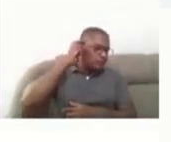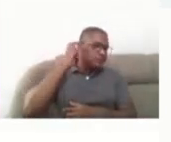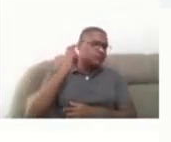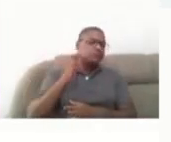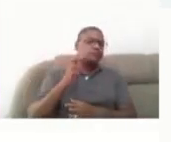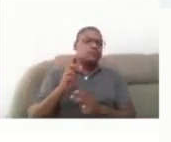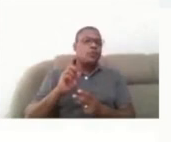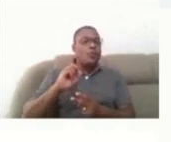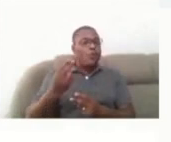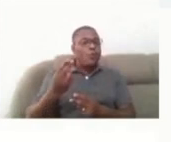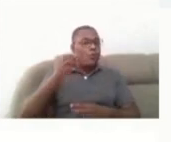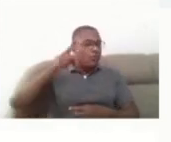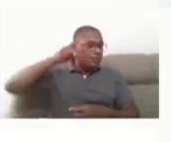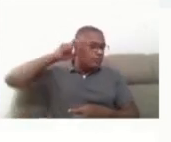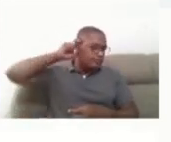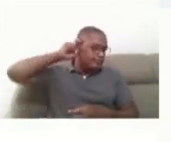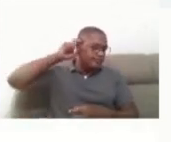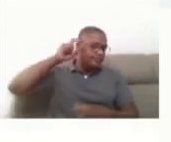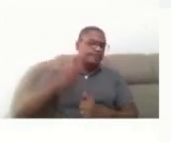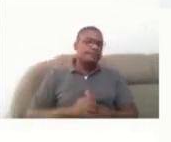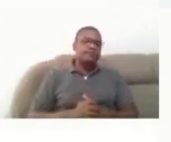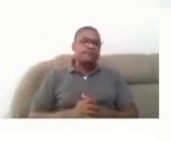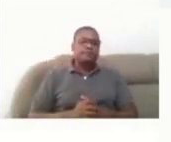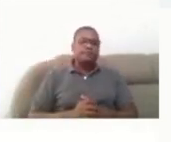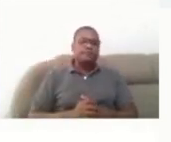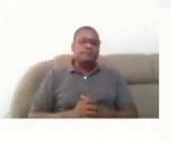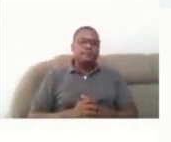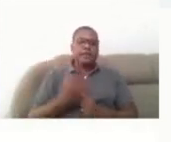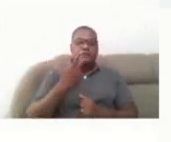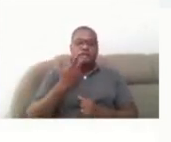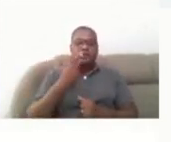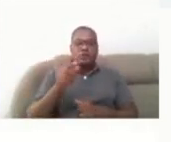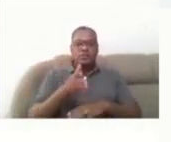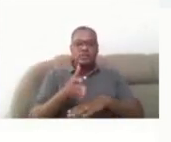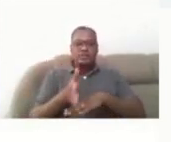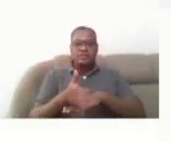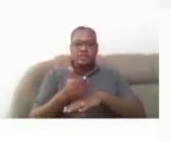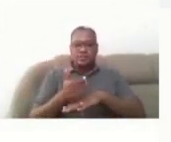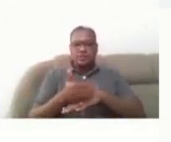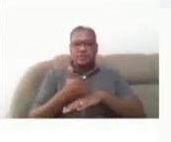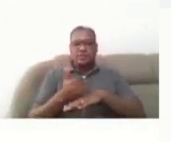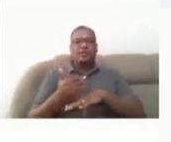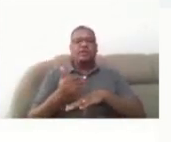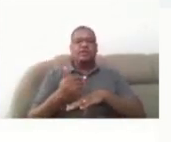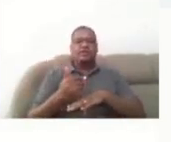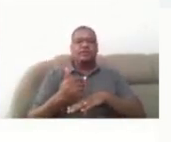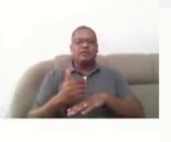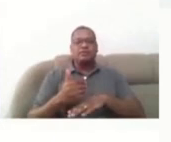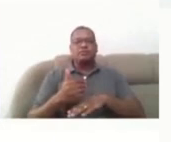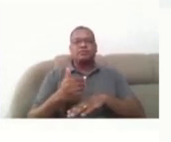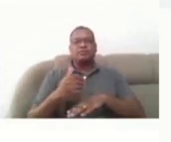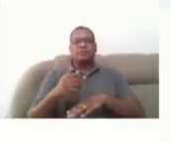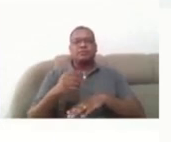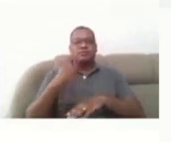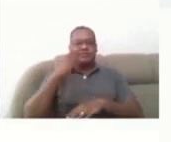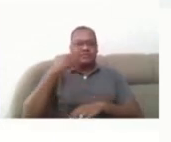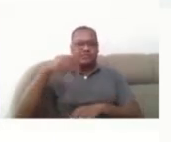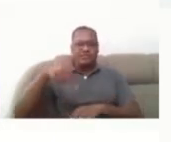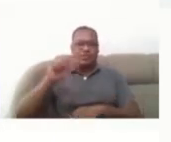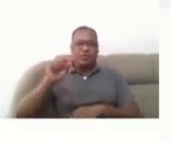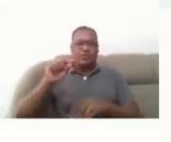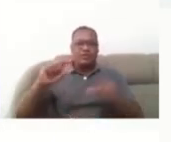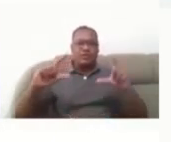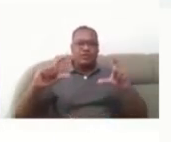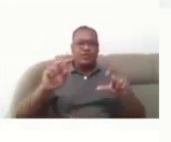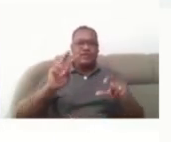auditivo. Em relação à acessibilidade, nós temos aqui, né, a figura do Vlibras, que é o